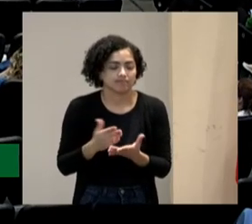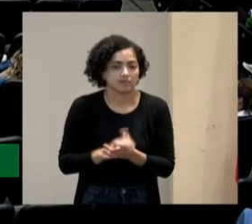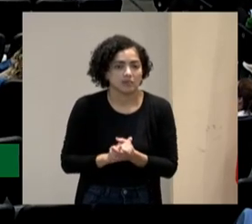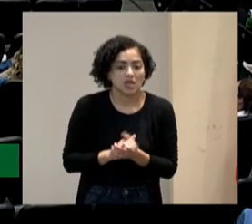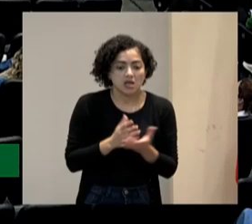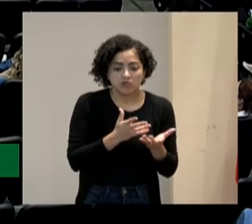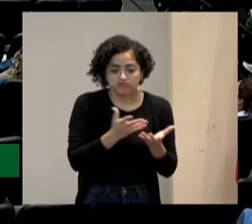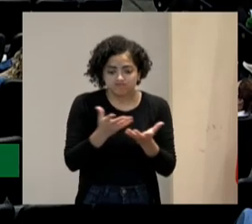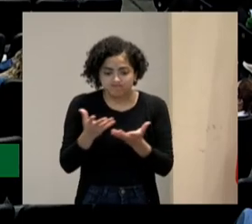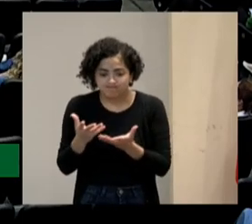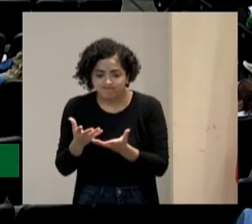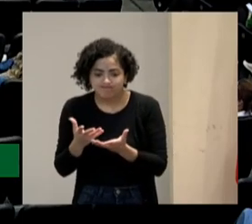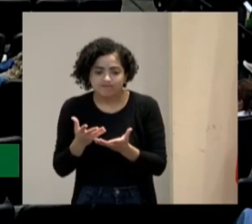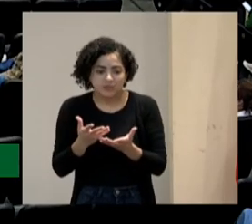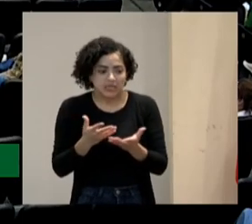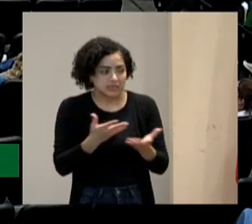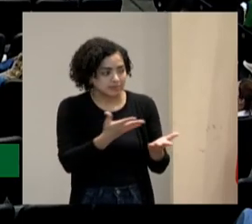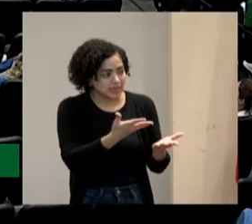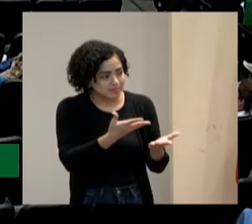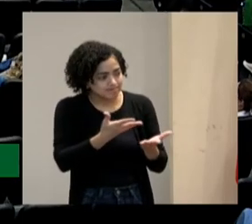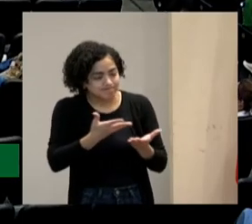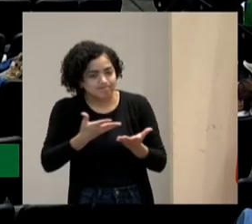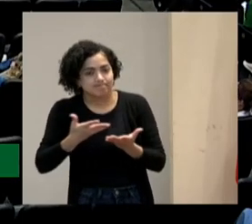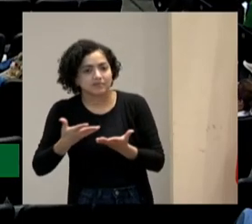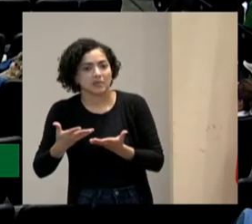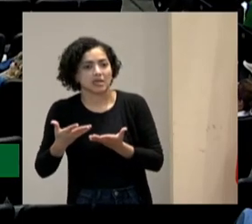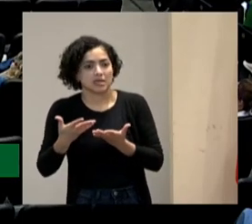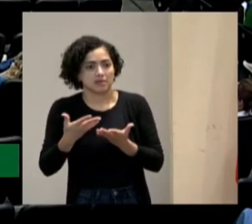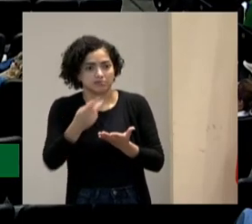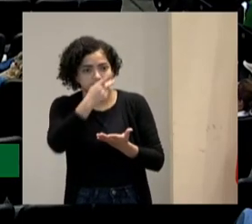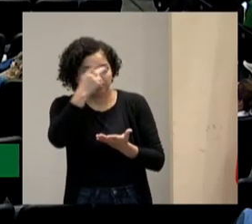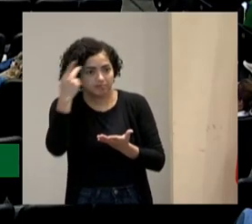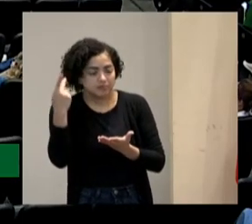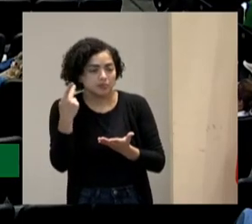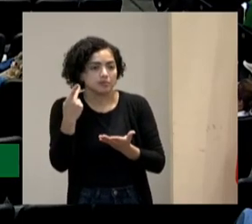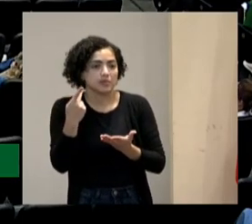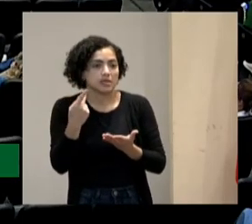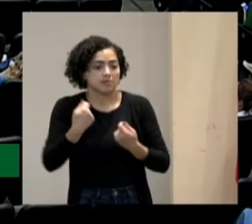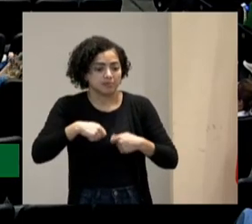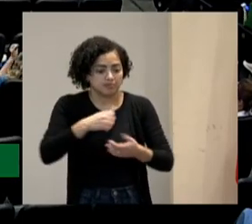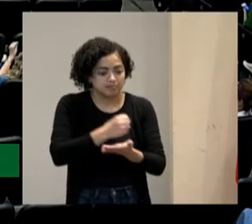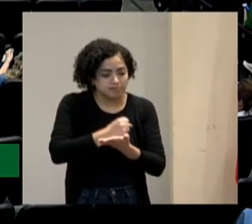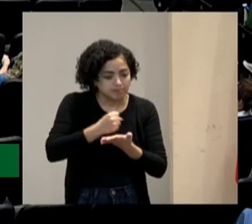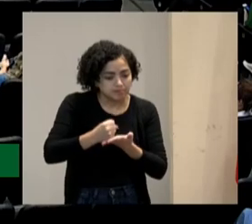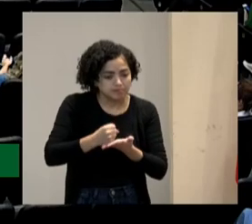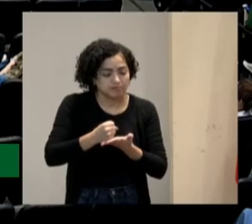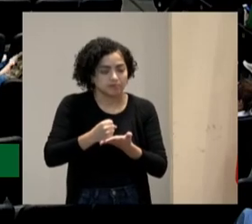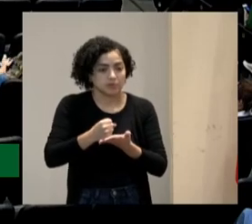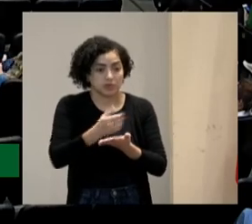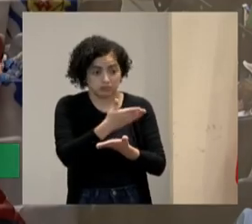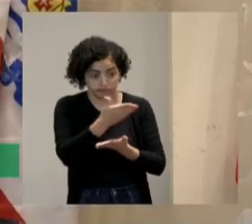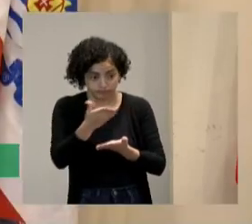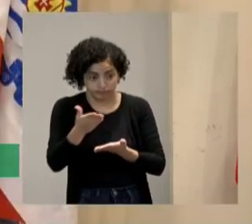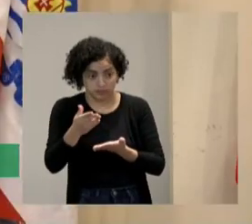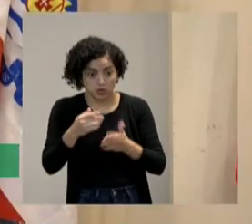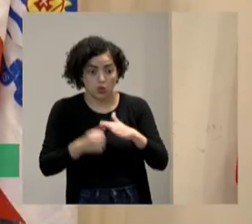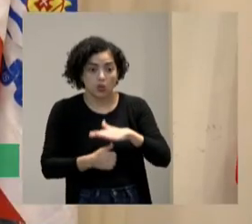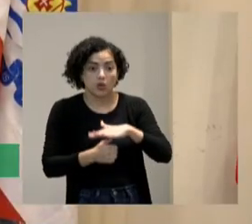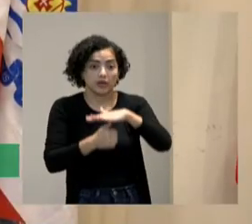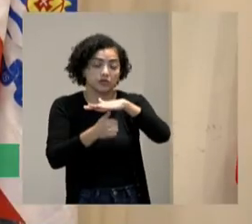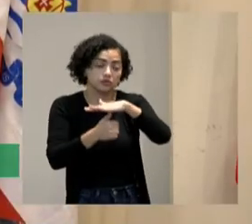uma fonte para trazer essas pessoas. E aí venho aqui falar com vocês que são reitores de universidade